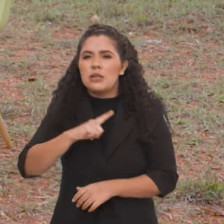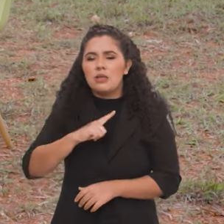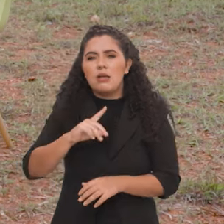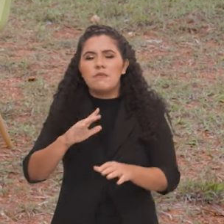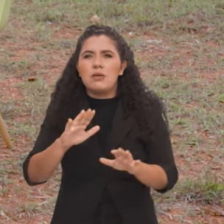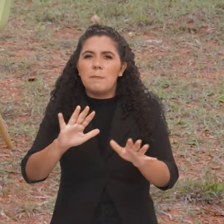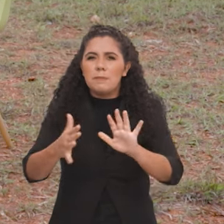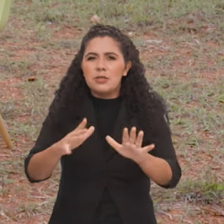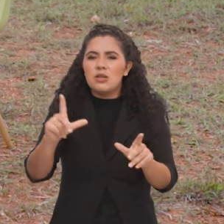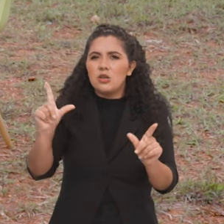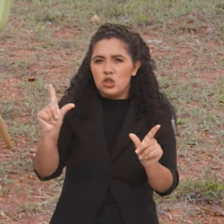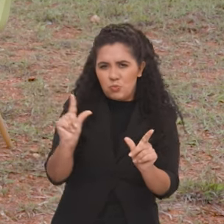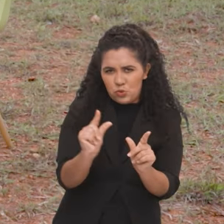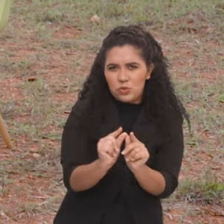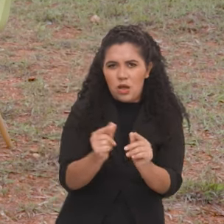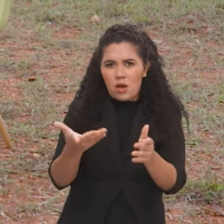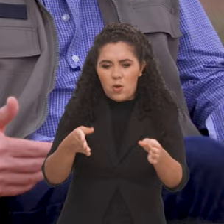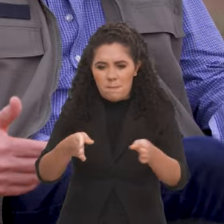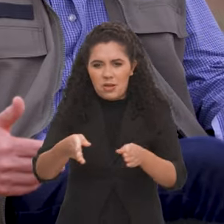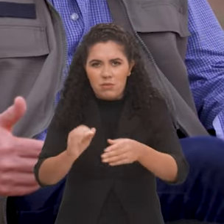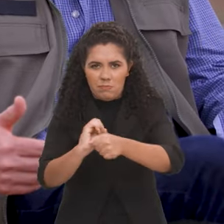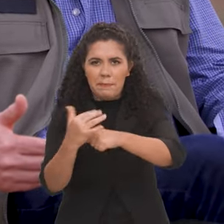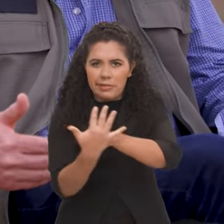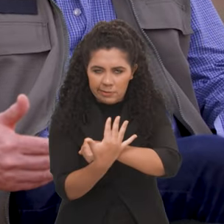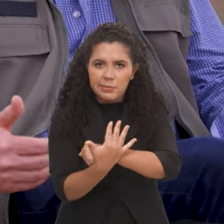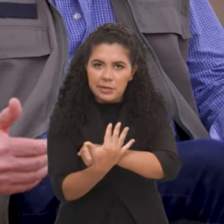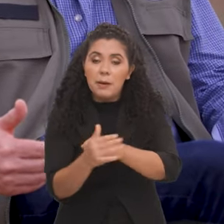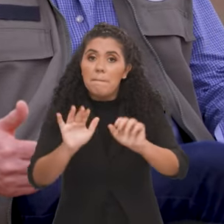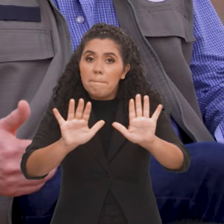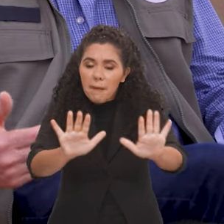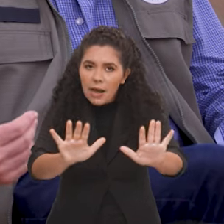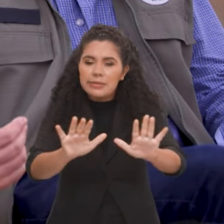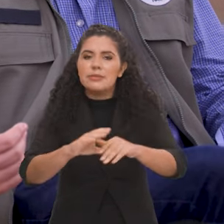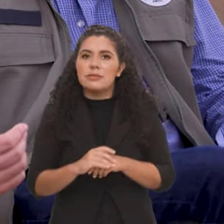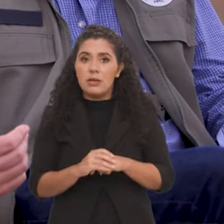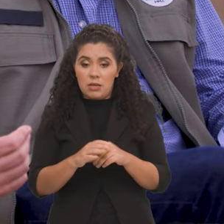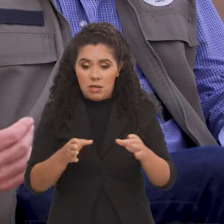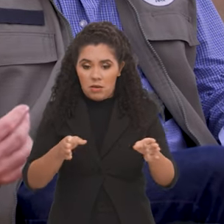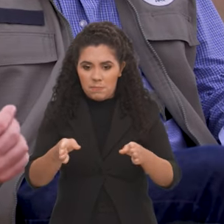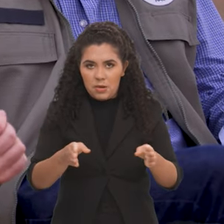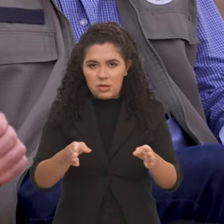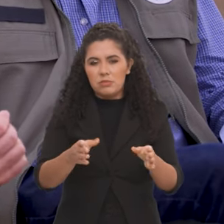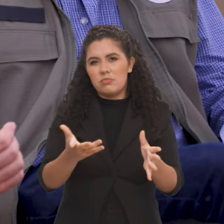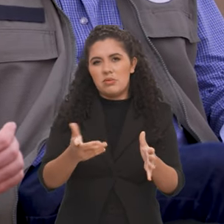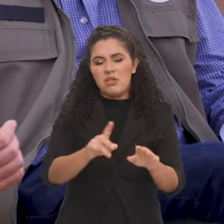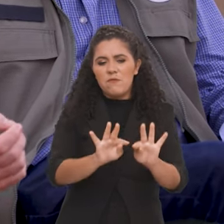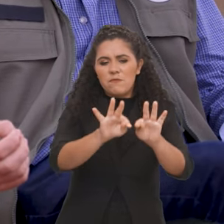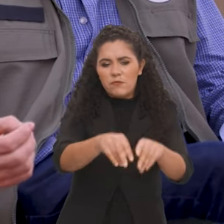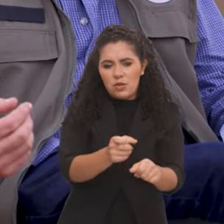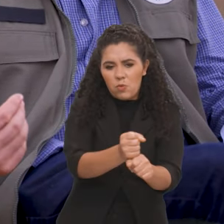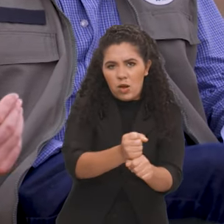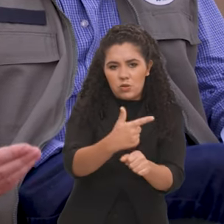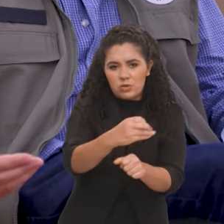até... Tivemos uma redução agora no período da pandemia, mas nós vimos que depois de 2000... Fim de